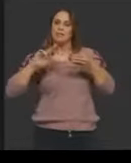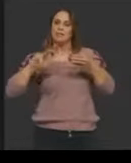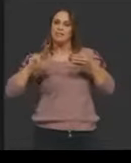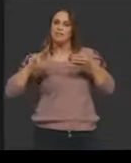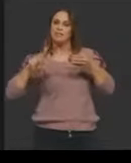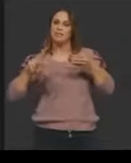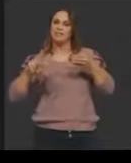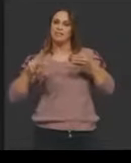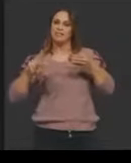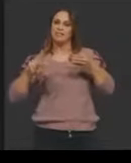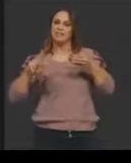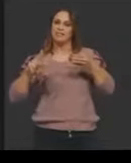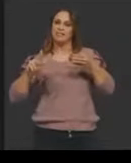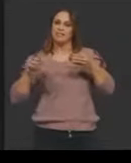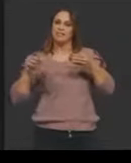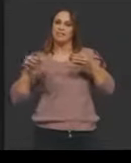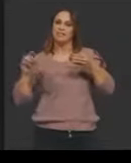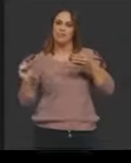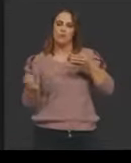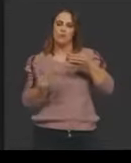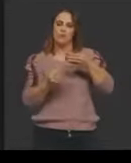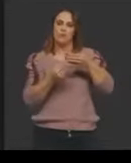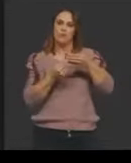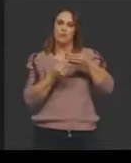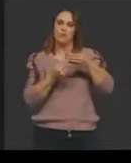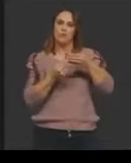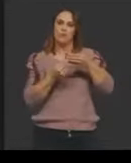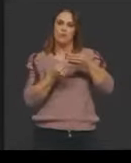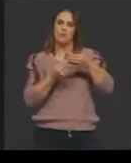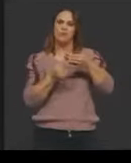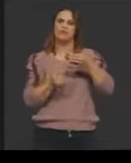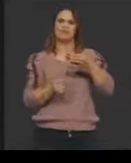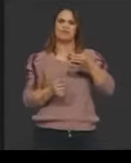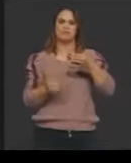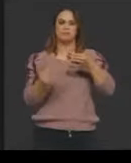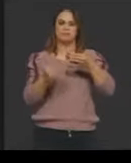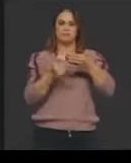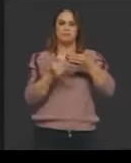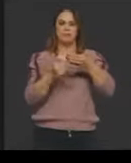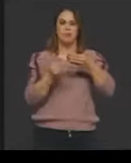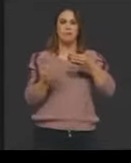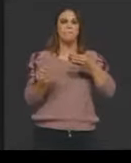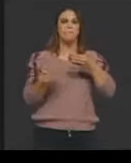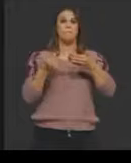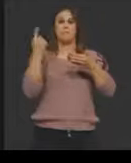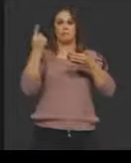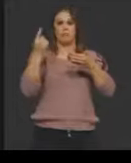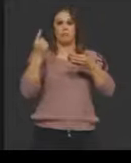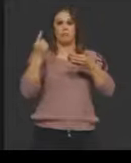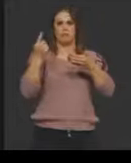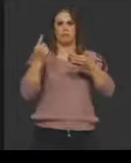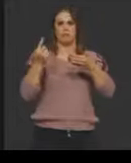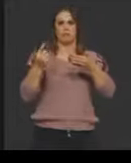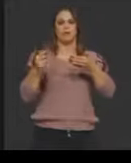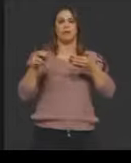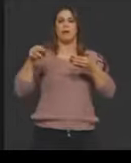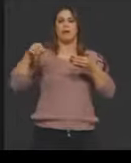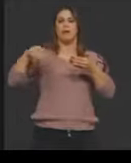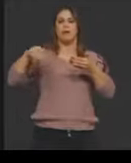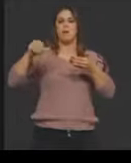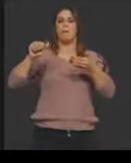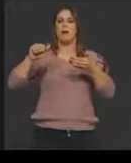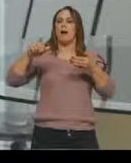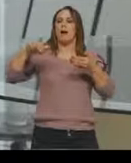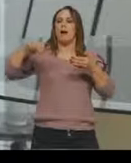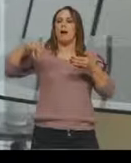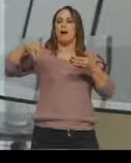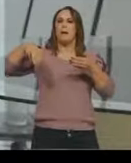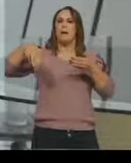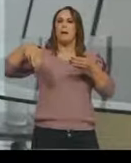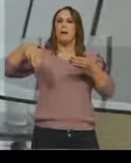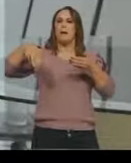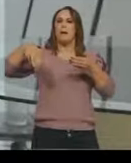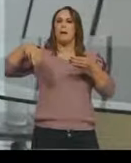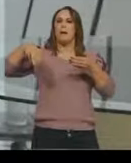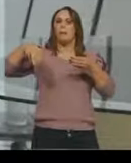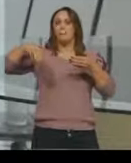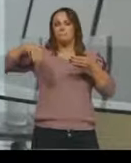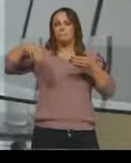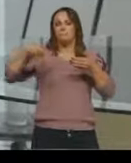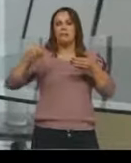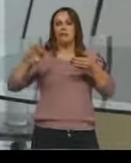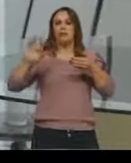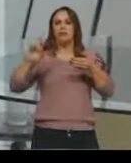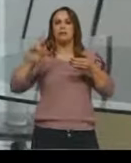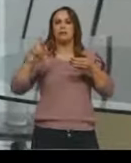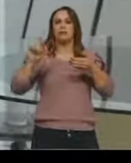a gente ter e na primeira a gente coloca o que a gente chama de matriz ou o a gente chama de mapa, máscara, que vai ser uma